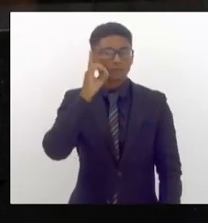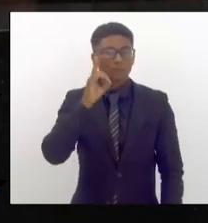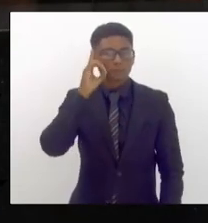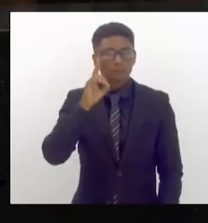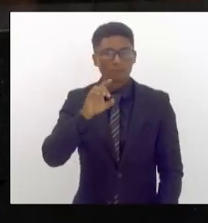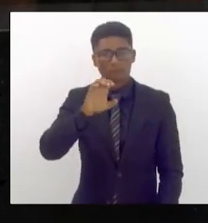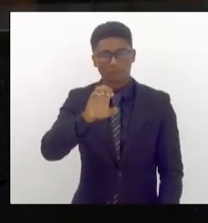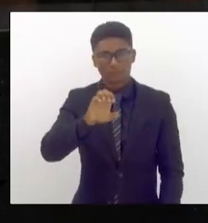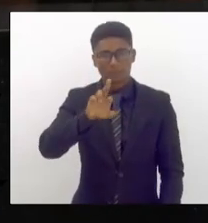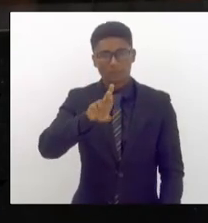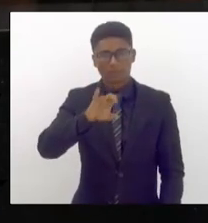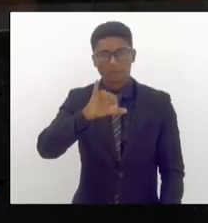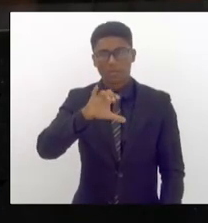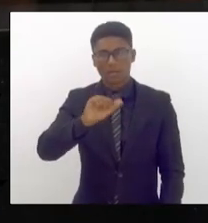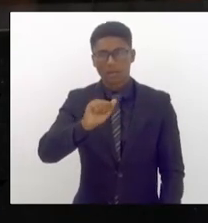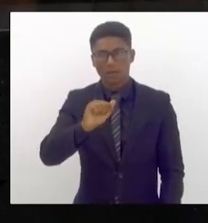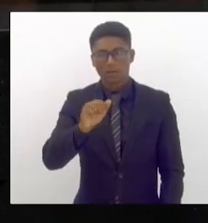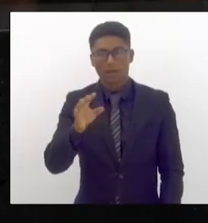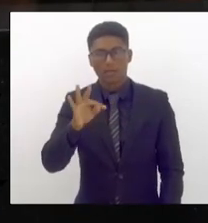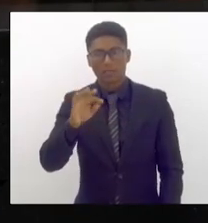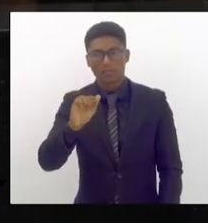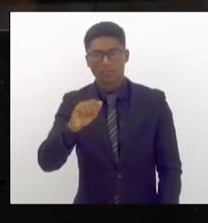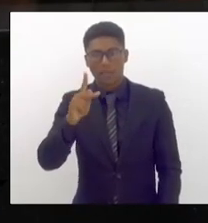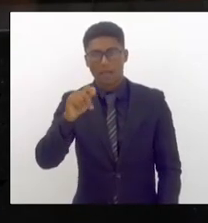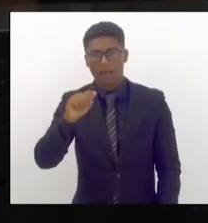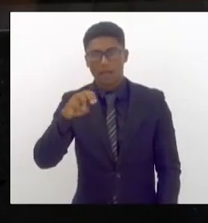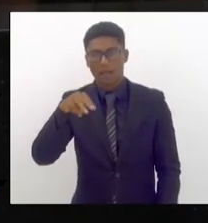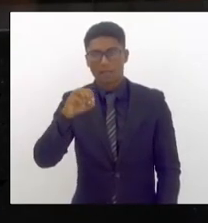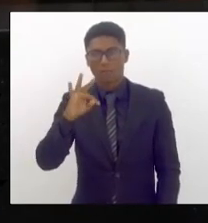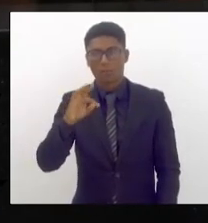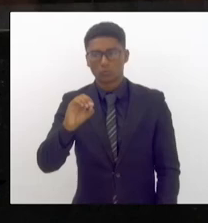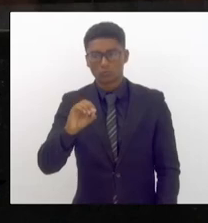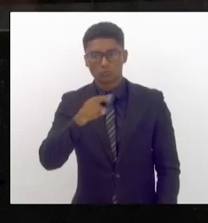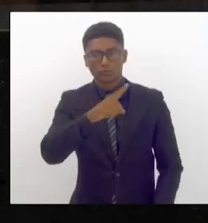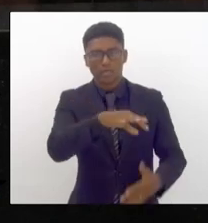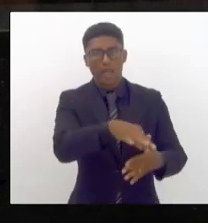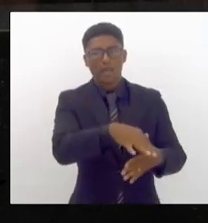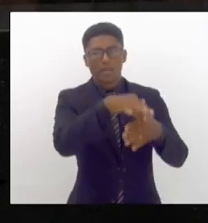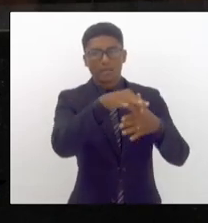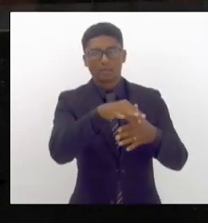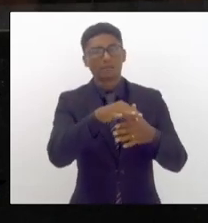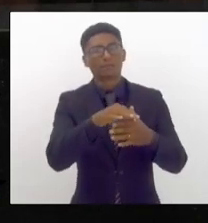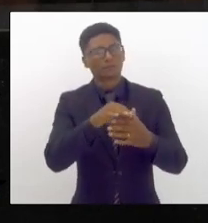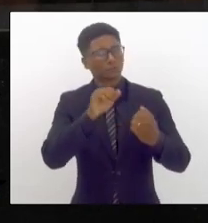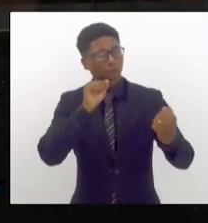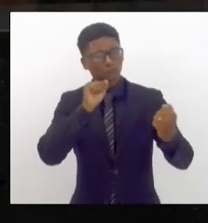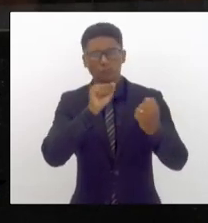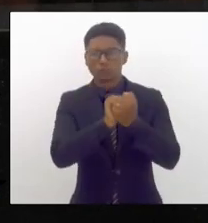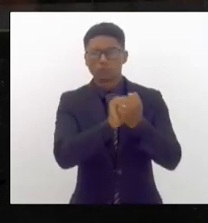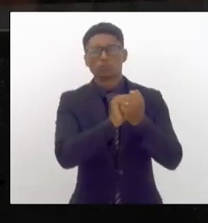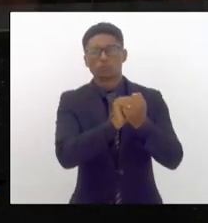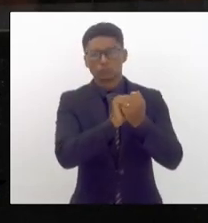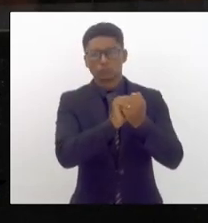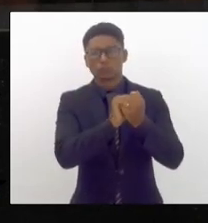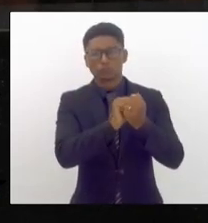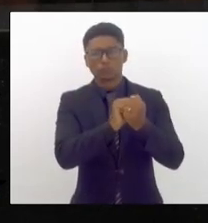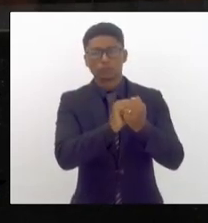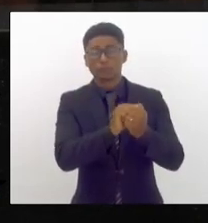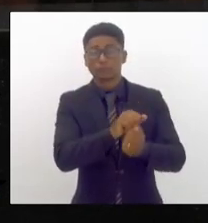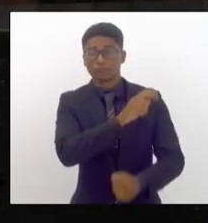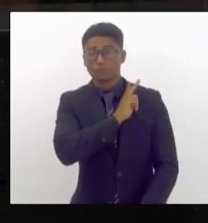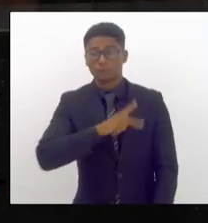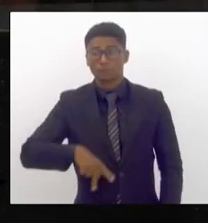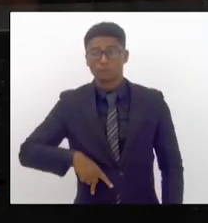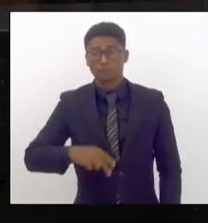Élica Takamoto pela liderança e estaremos juntos com o presidente Lula